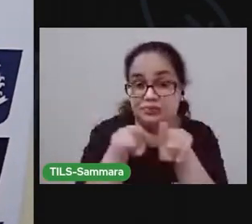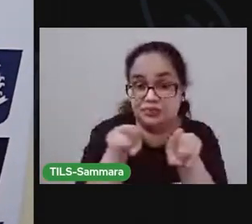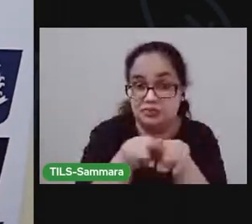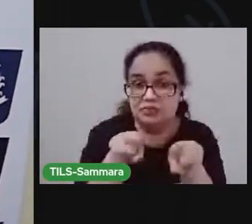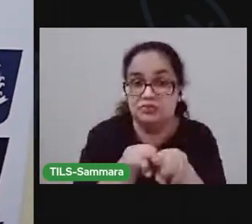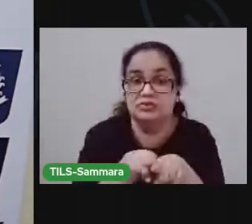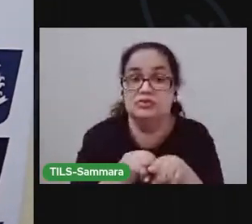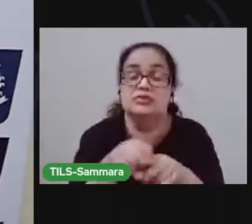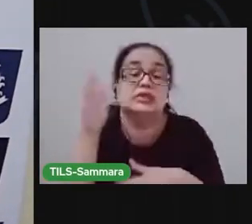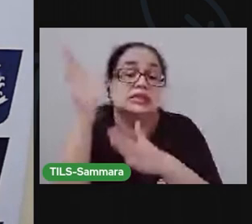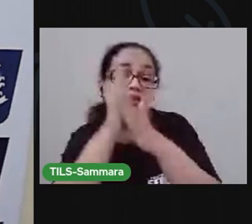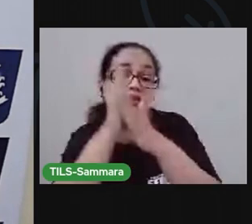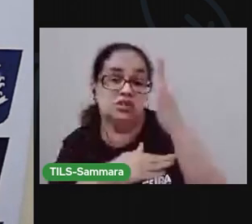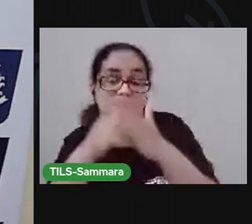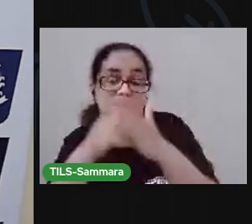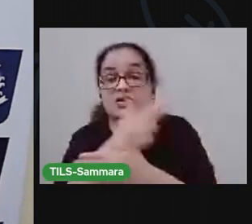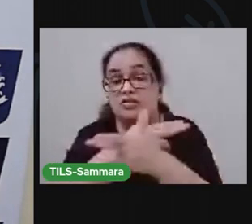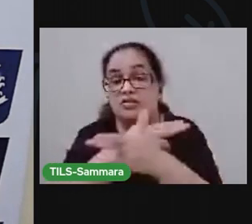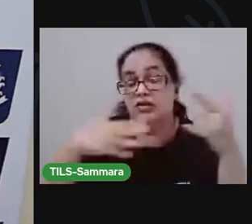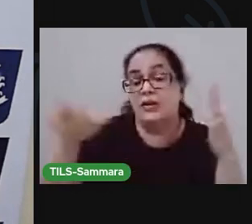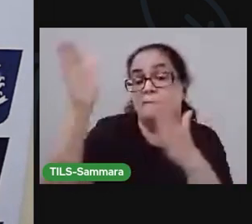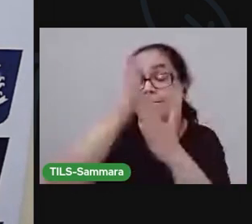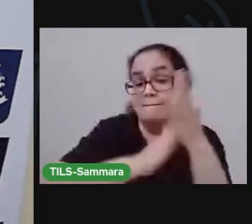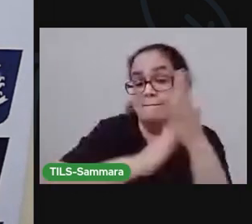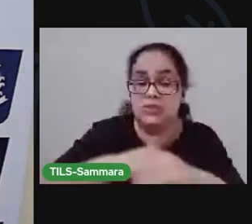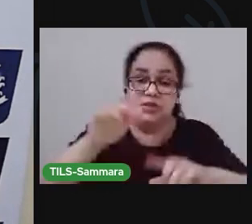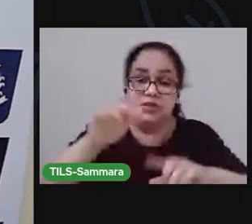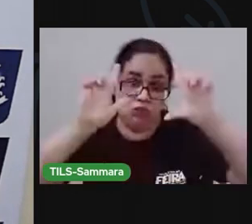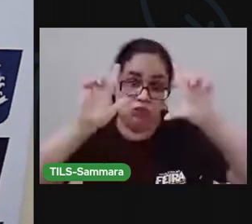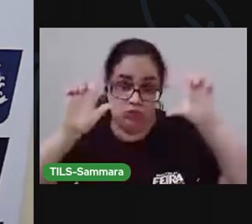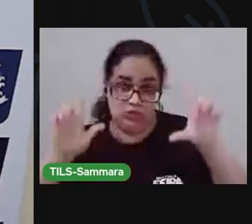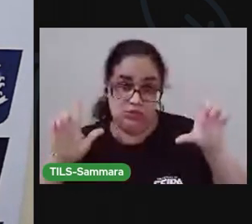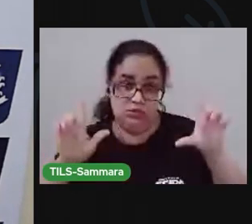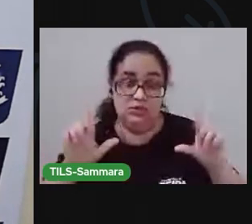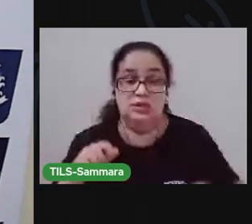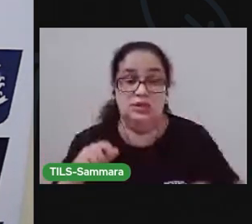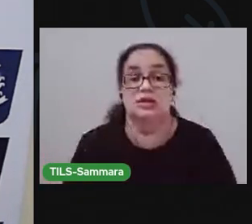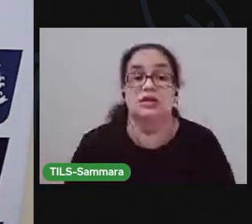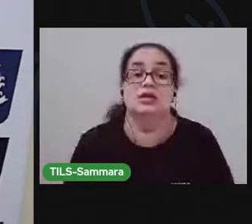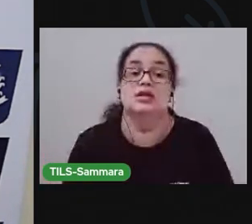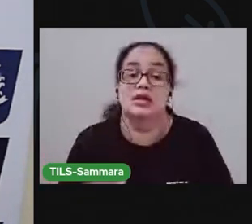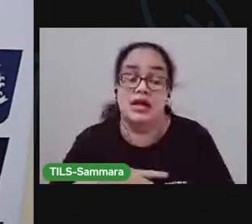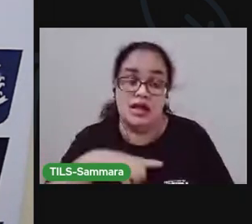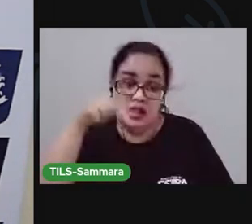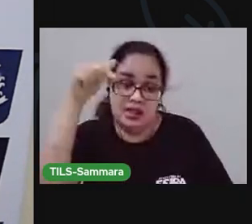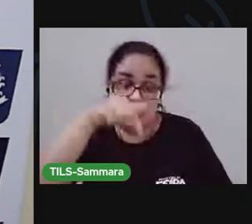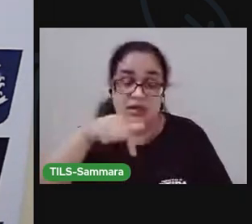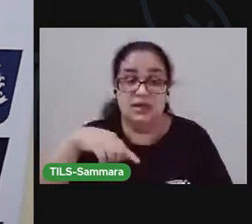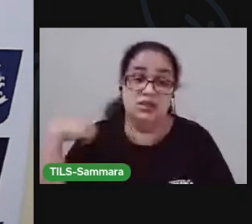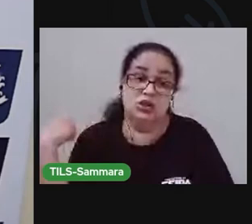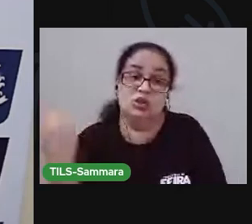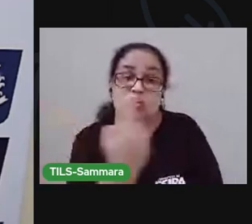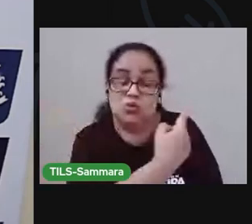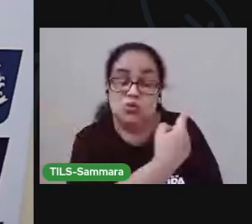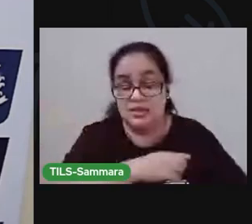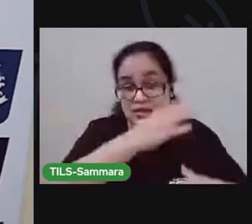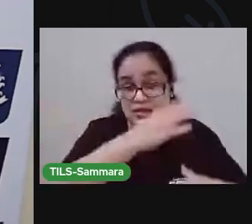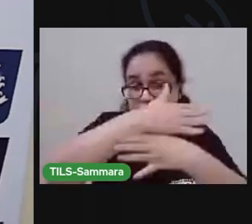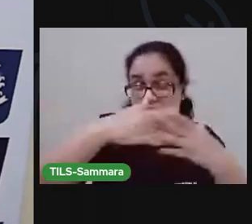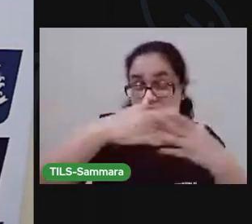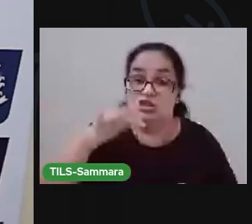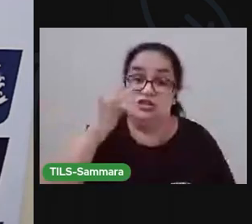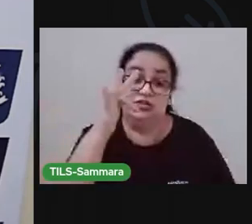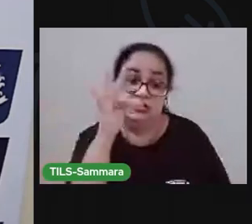E tintas pra fazer pinturas de quadros. Inclusive, aqui na nossa cidade. Feira de Santana.